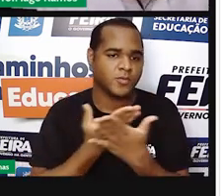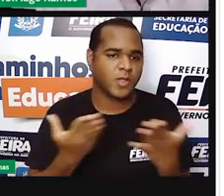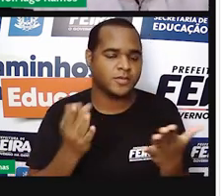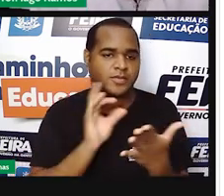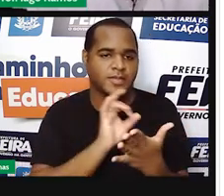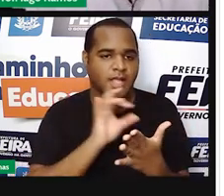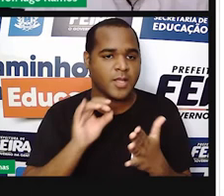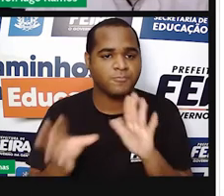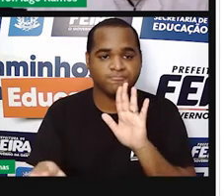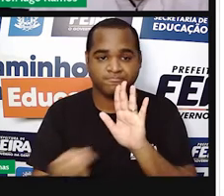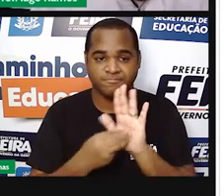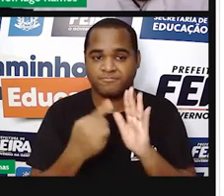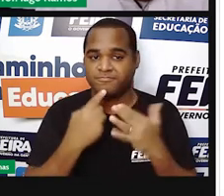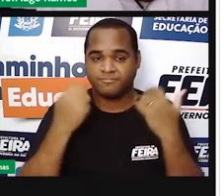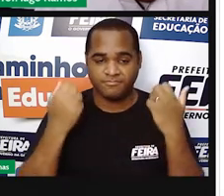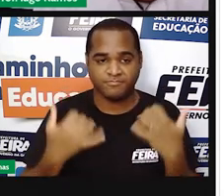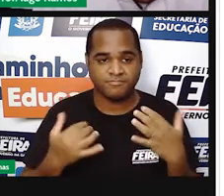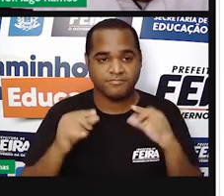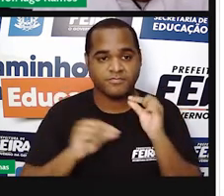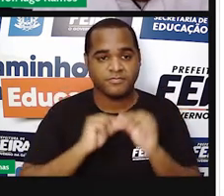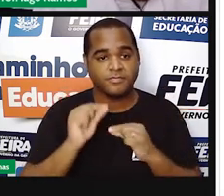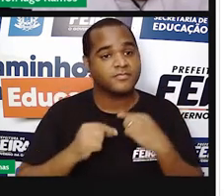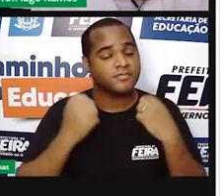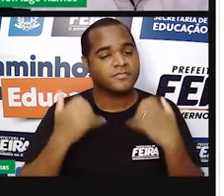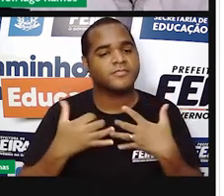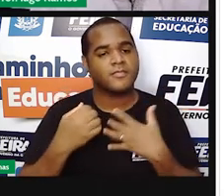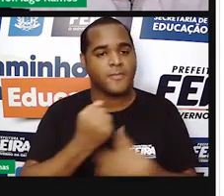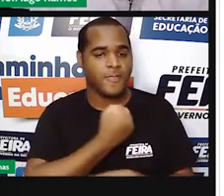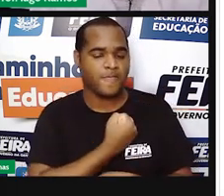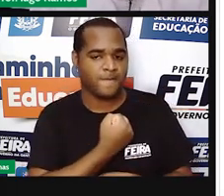registrado. Olha só, números